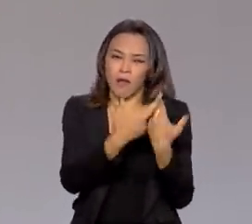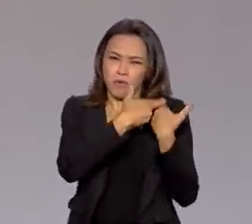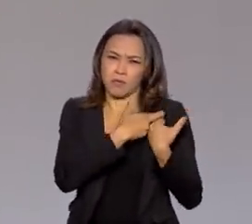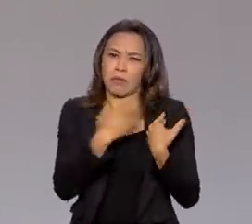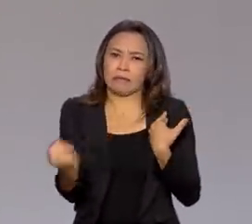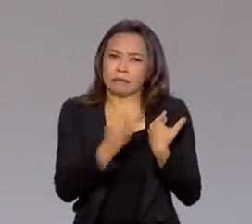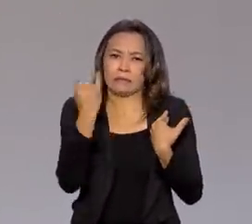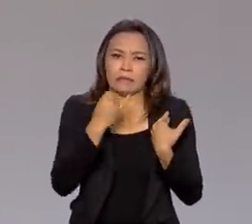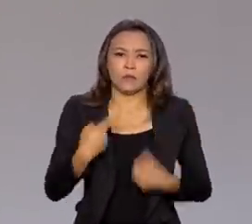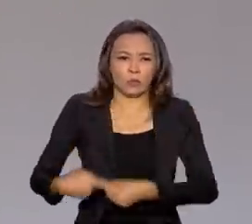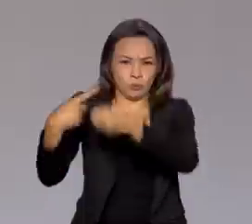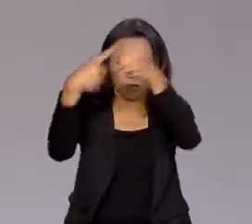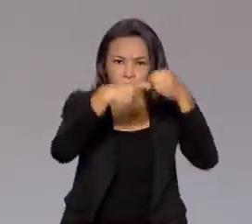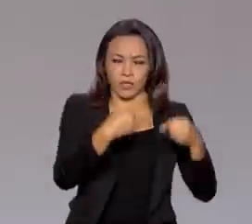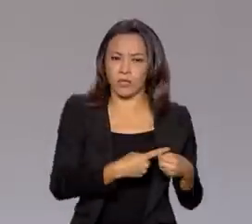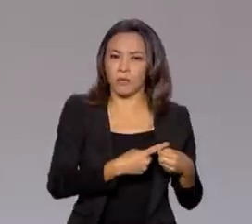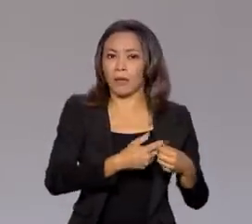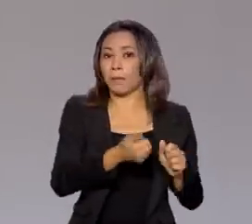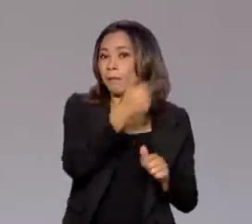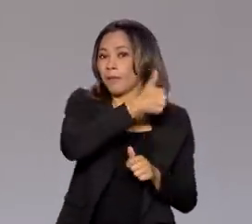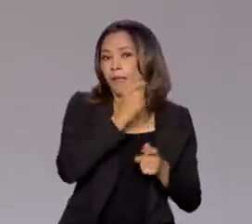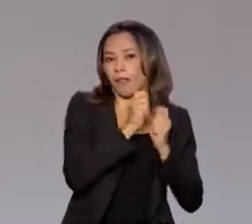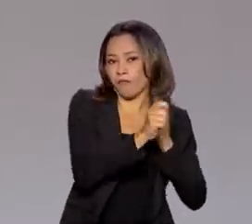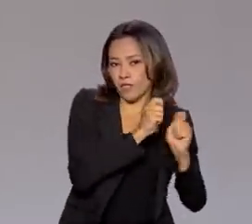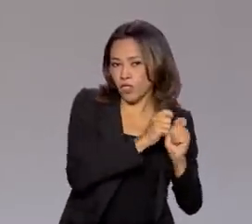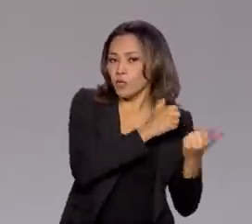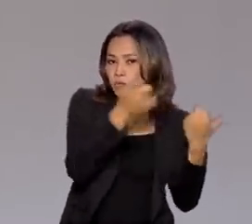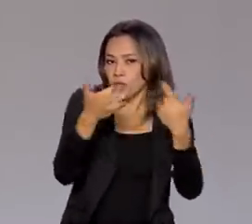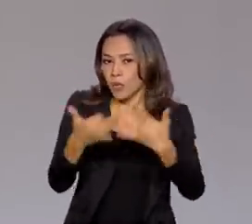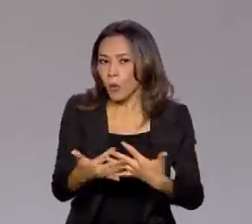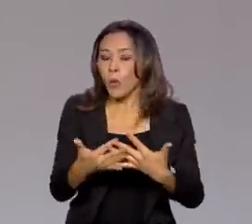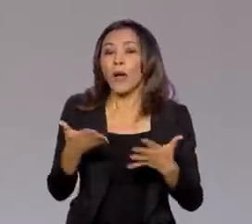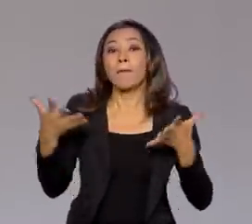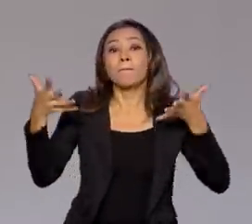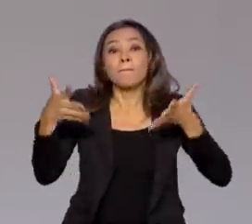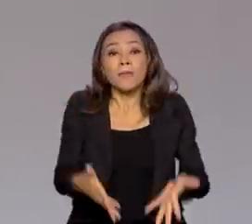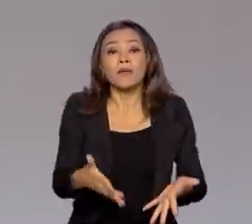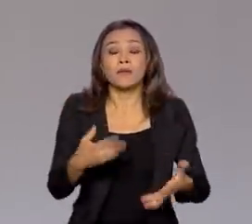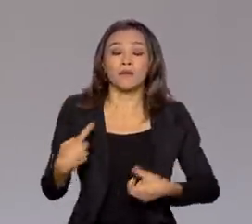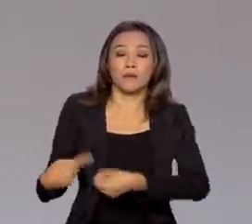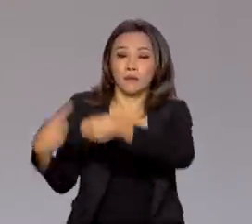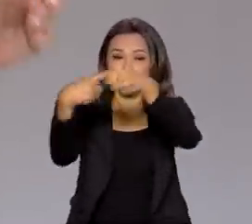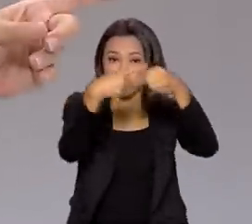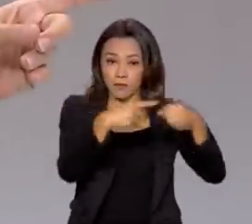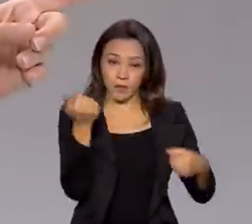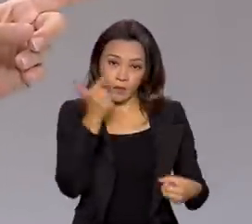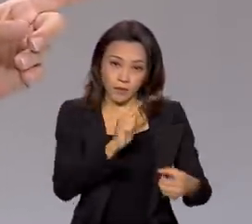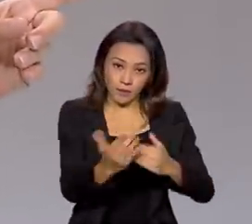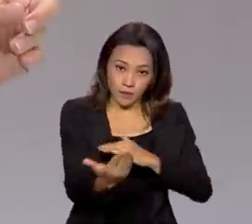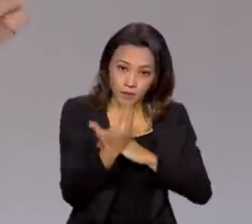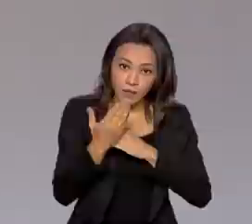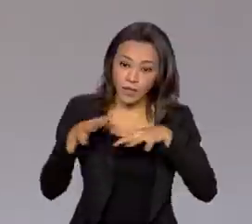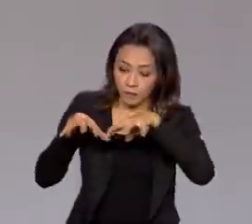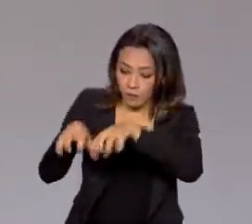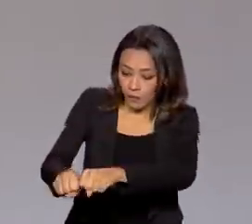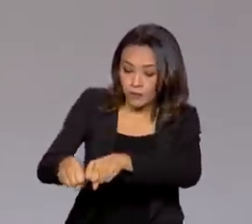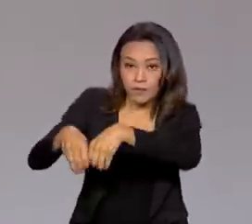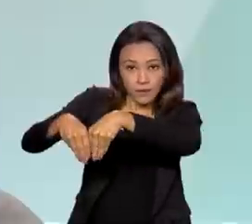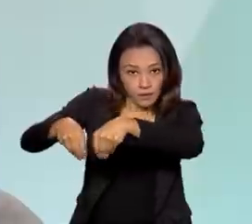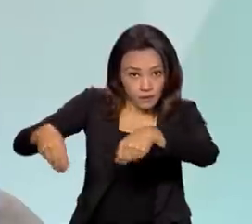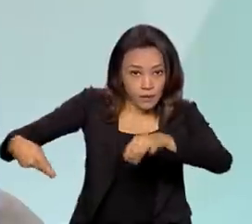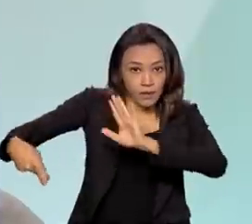senhor comentou rapidamente no primeiro bloco querer retomar essa participação dos municípios para que isso ocorra, tanto a regularização fundiária